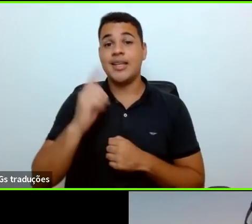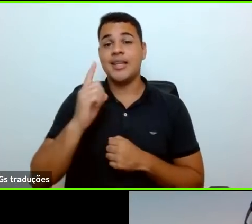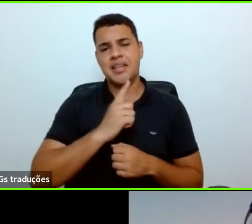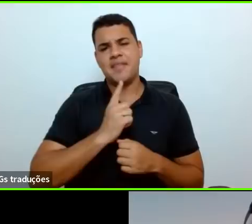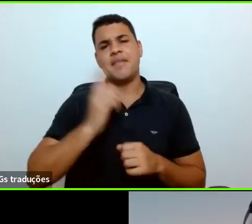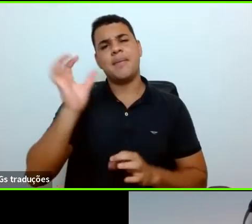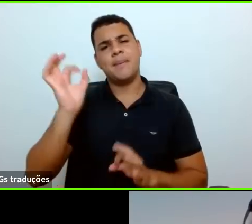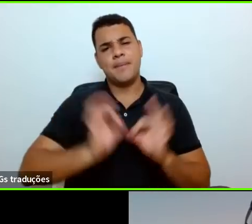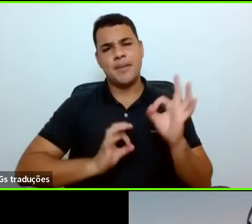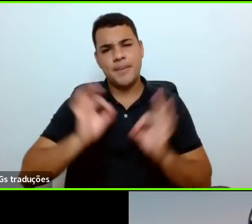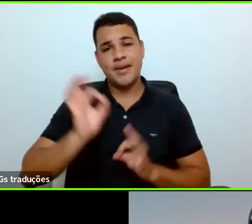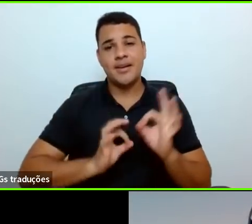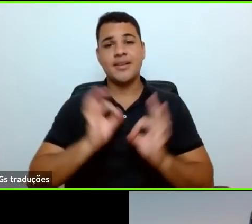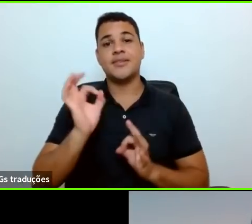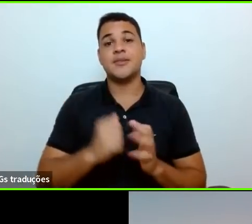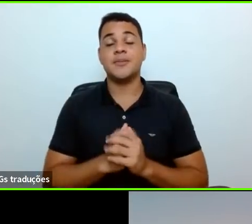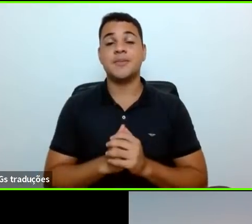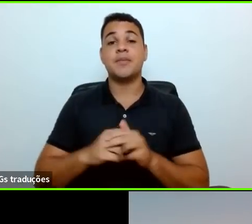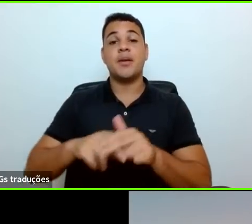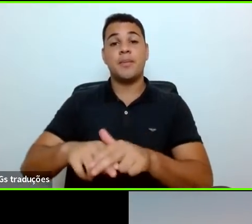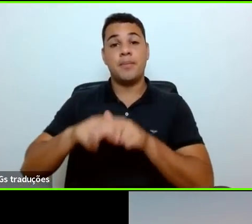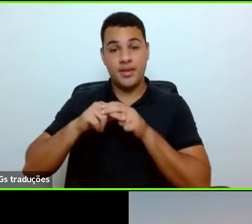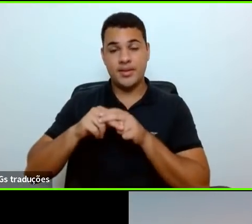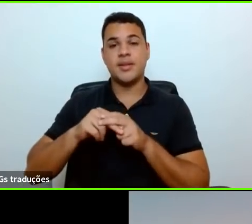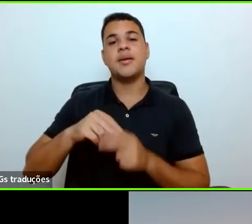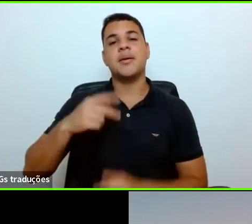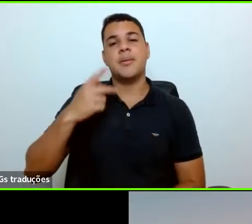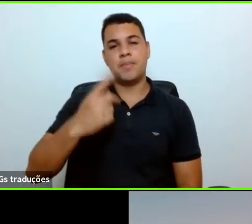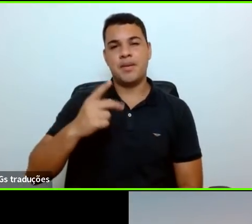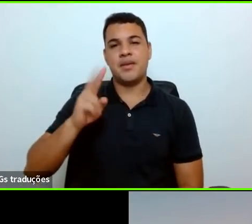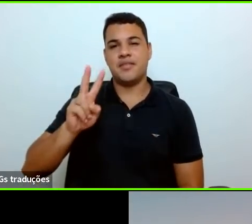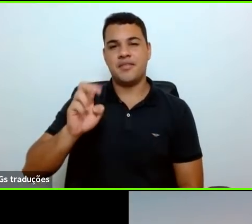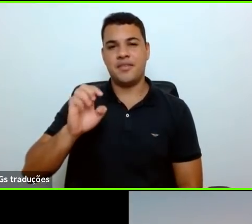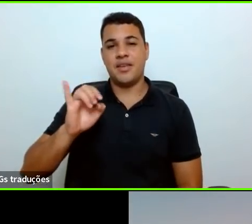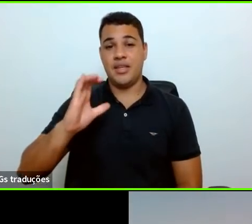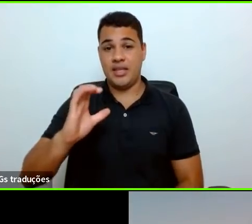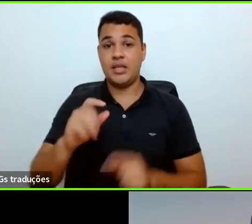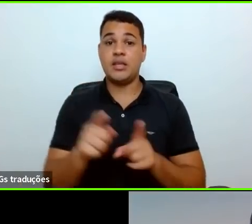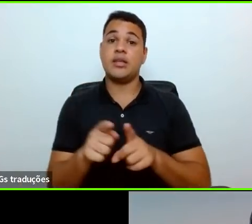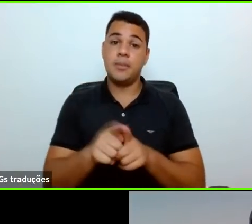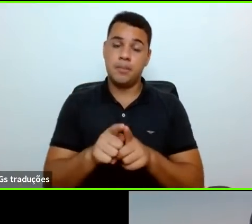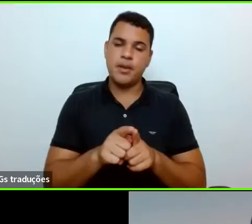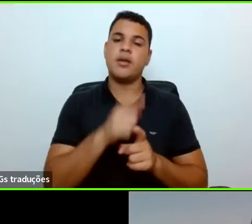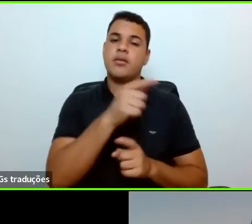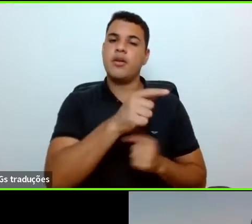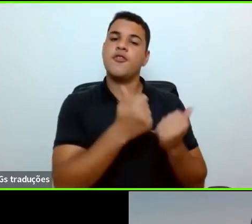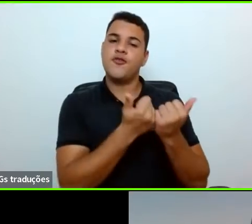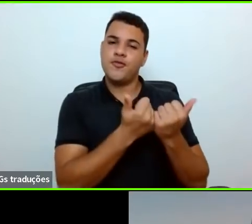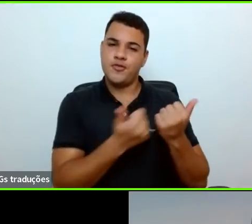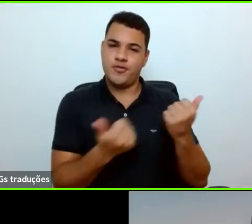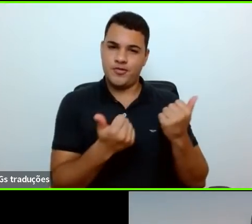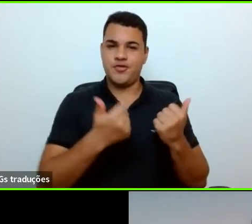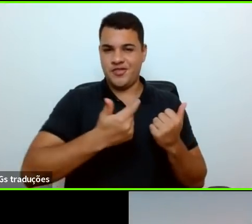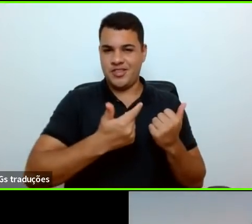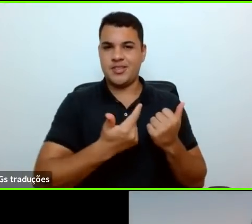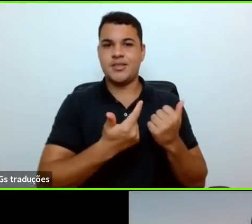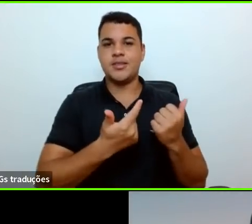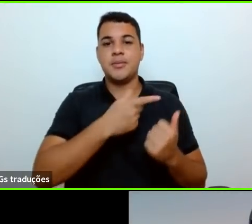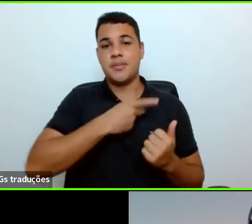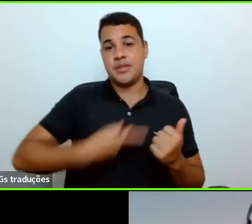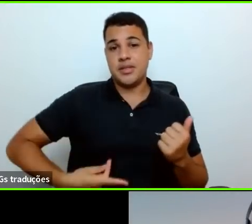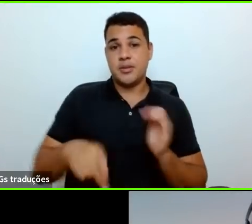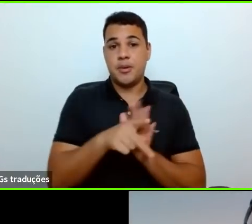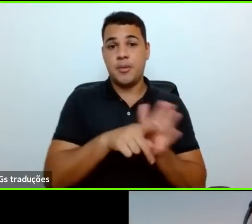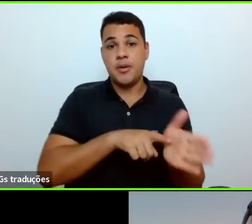pela VPEC, junto com a vice-presidência de pesquisa e coleções biológicas, junto com a equipe de Fátima,